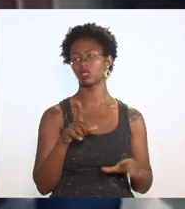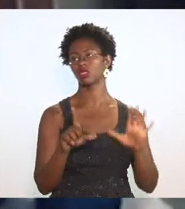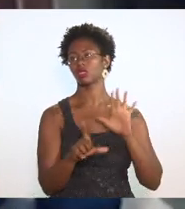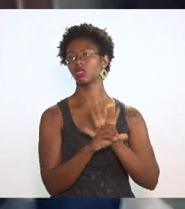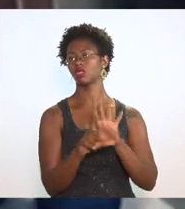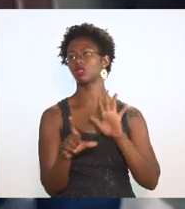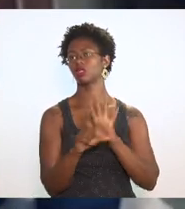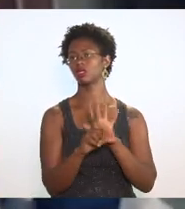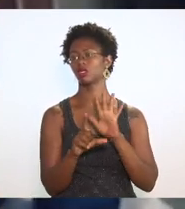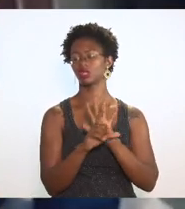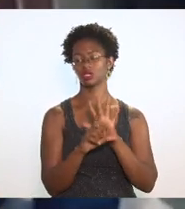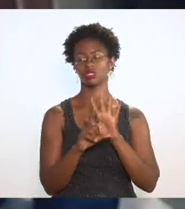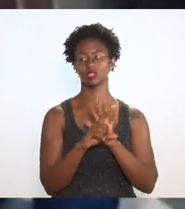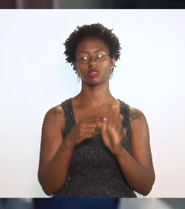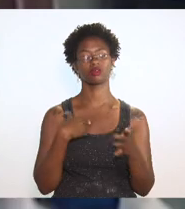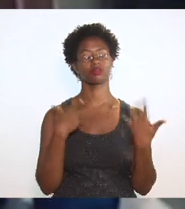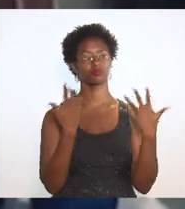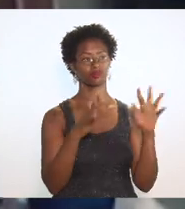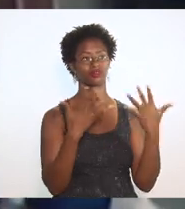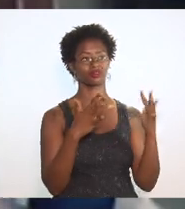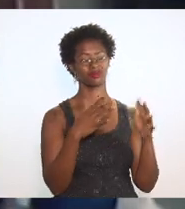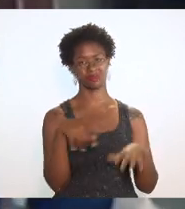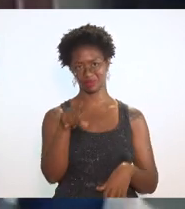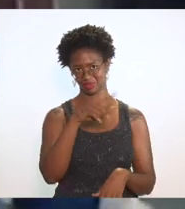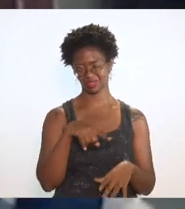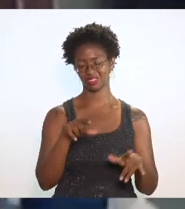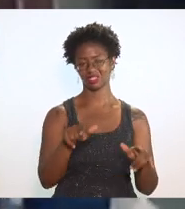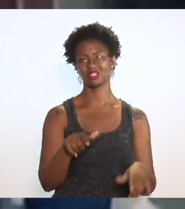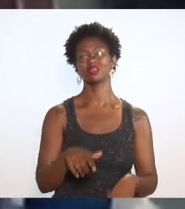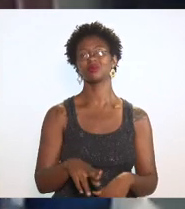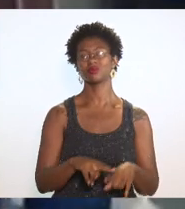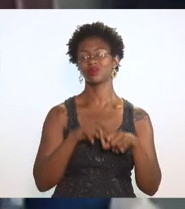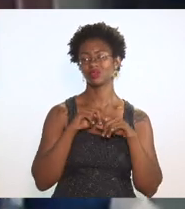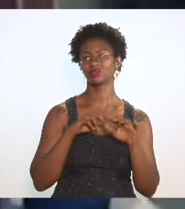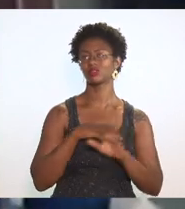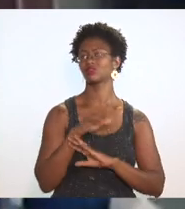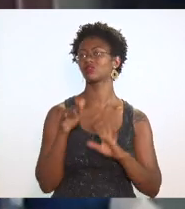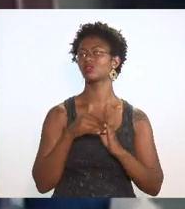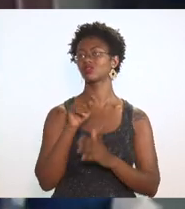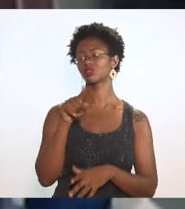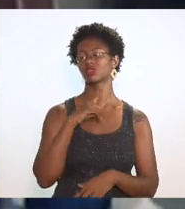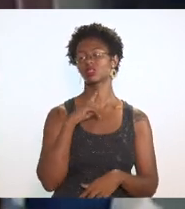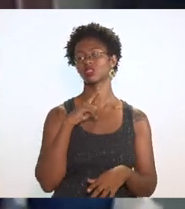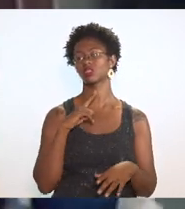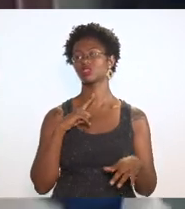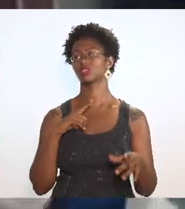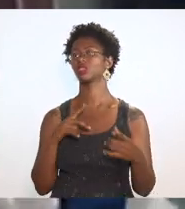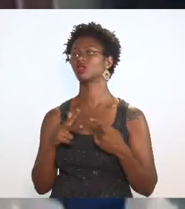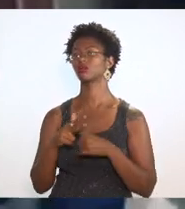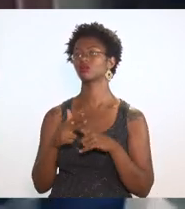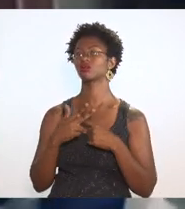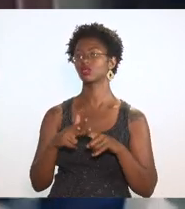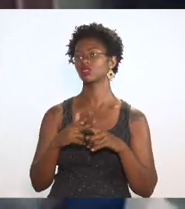que até vou dar parabéns ao parlamento porque muita coisa que está na emenda constitucional 109